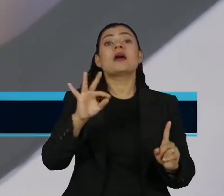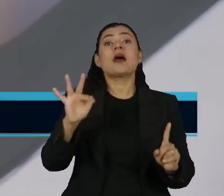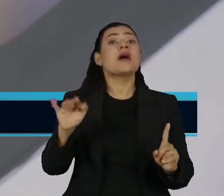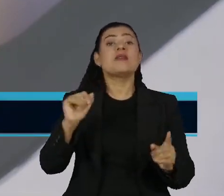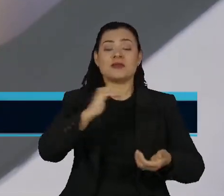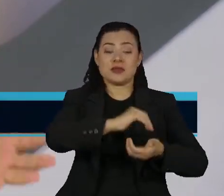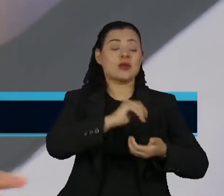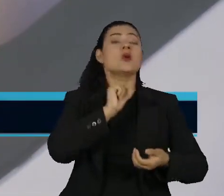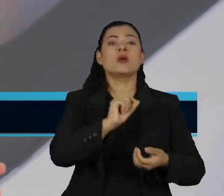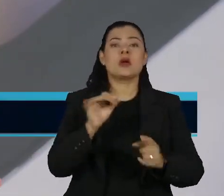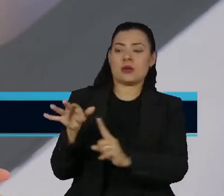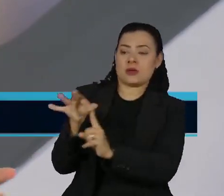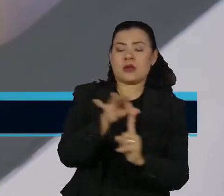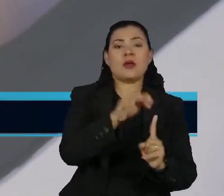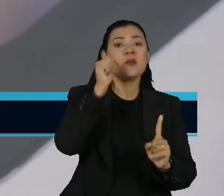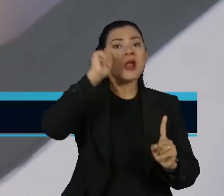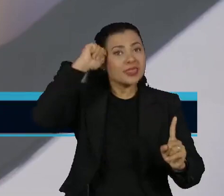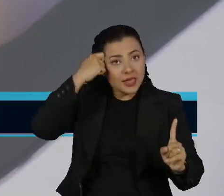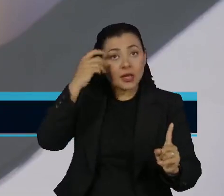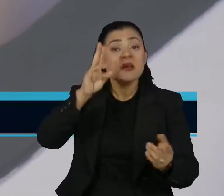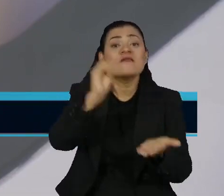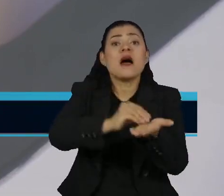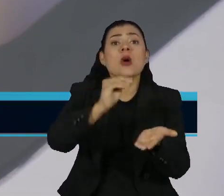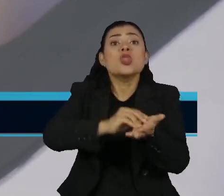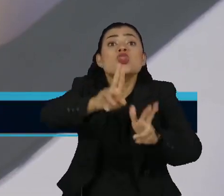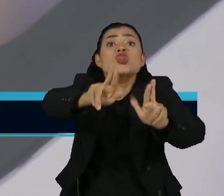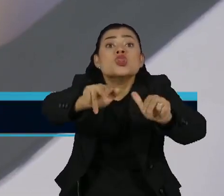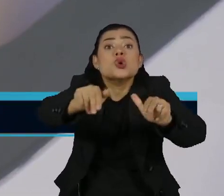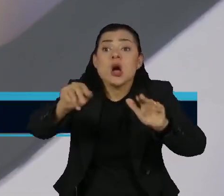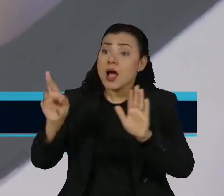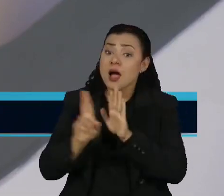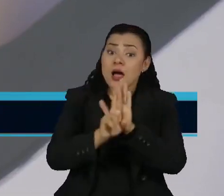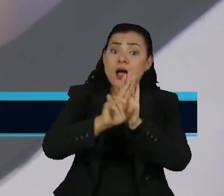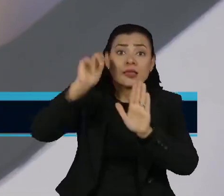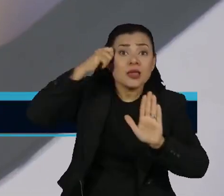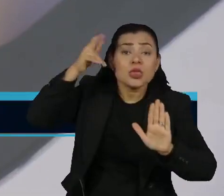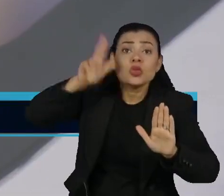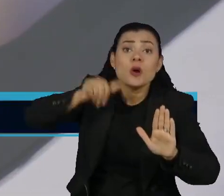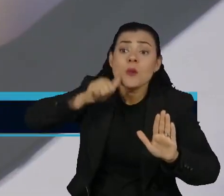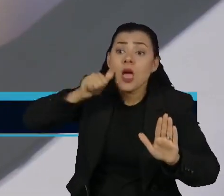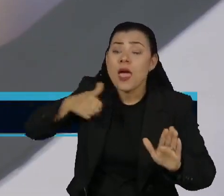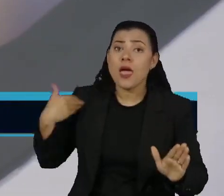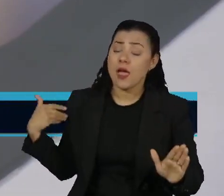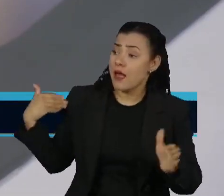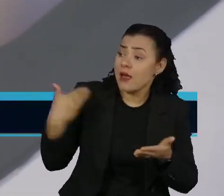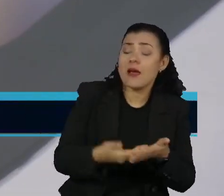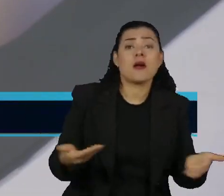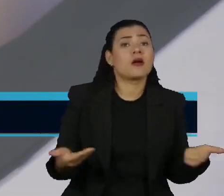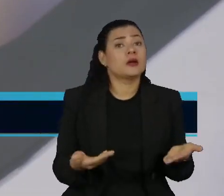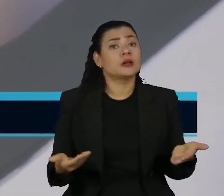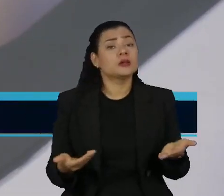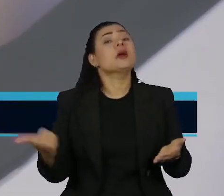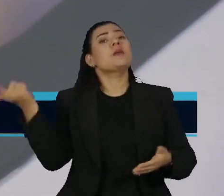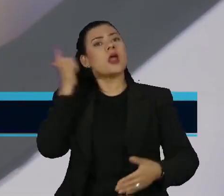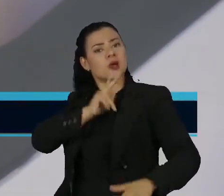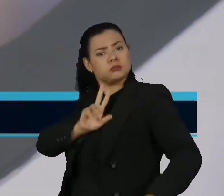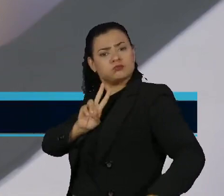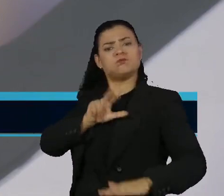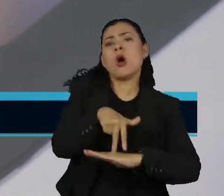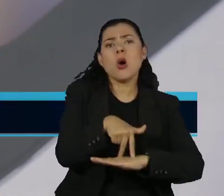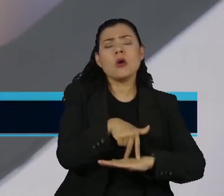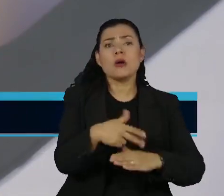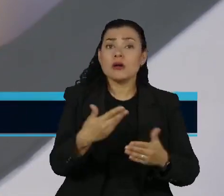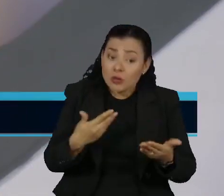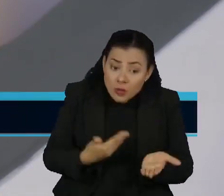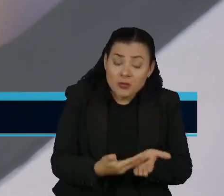que ainda não foi representada como parte da população brasileira para conseguir tirar, iniciar um